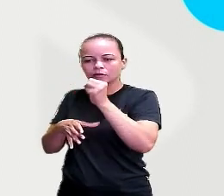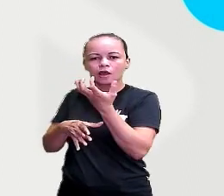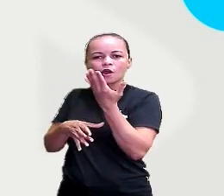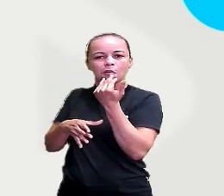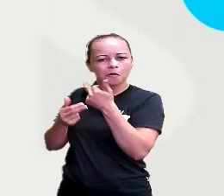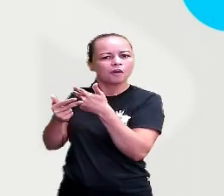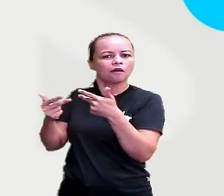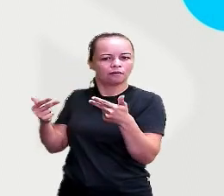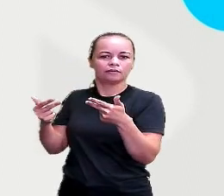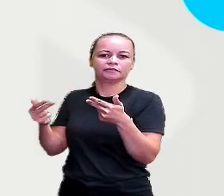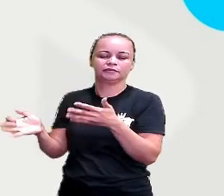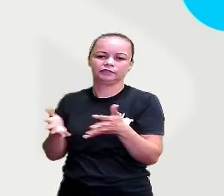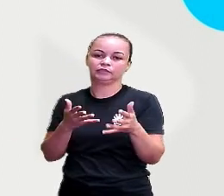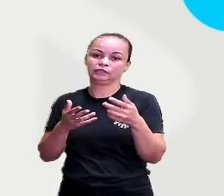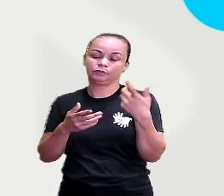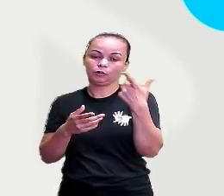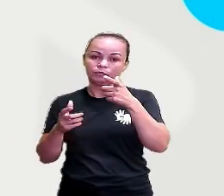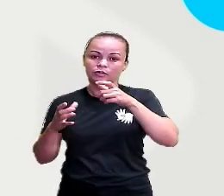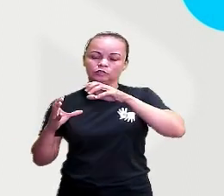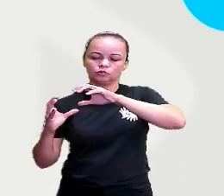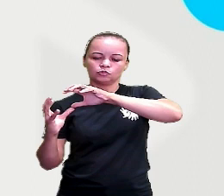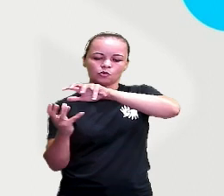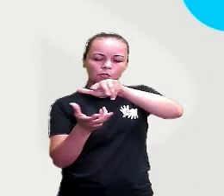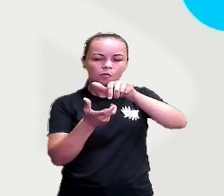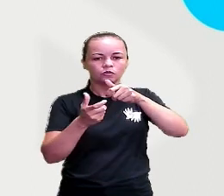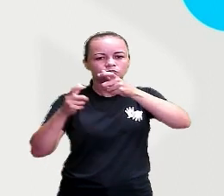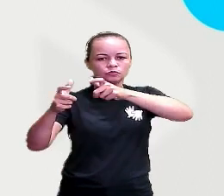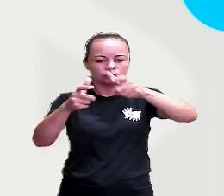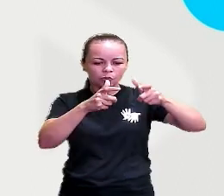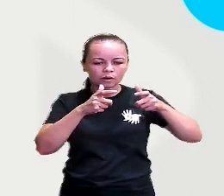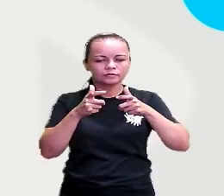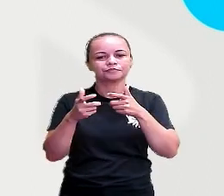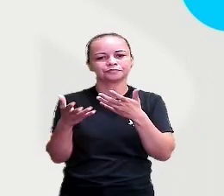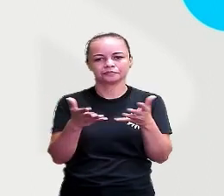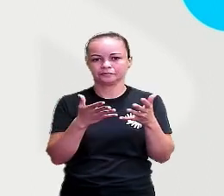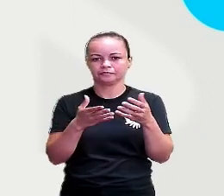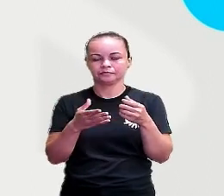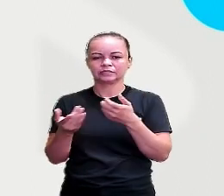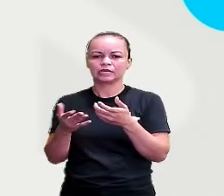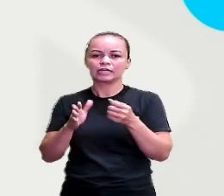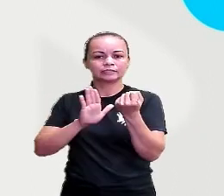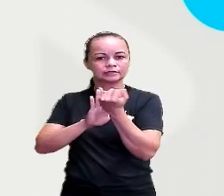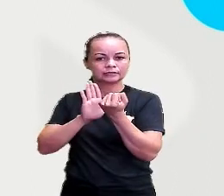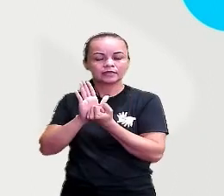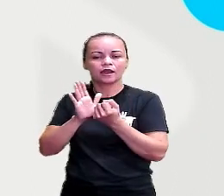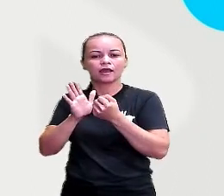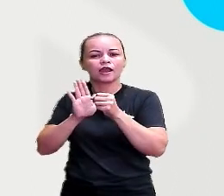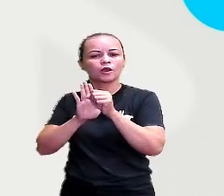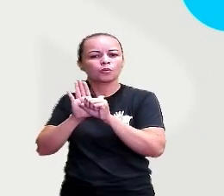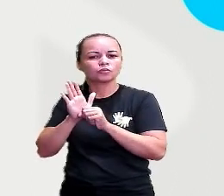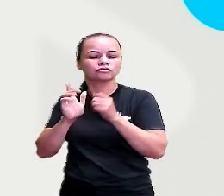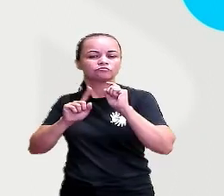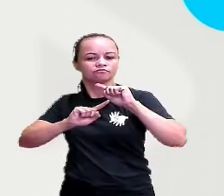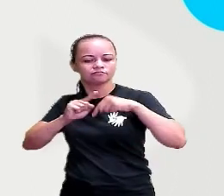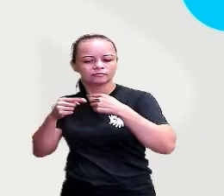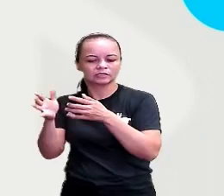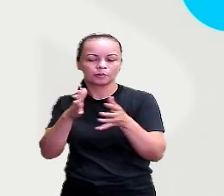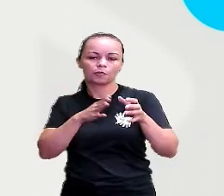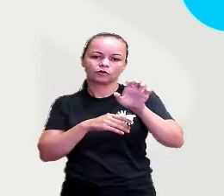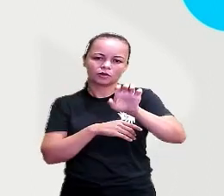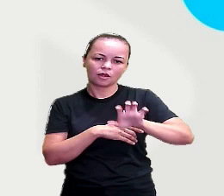levados para outras partes do planeta e ali cultivados. Foi assim que séculos depois, alimentos originários da Europa